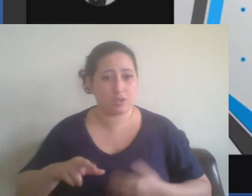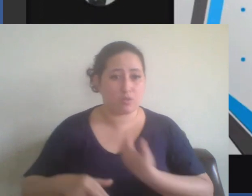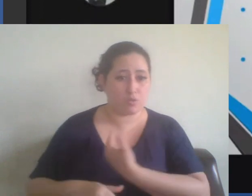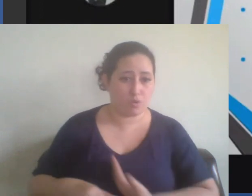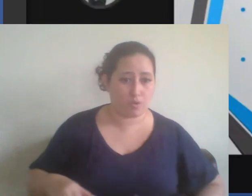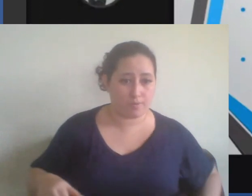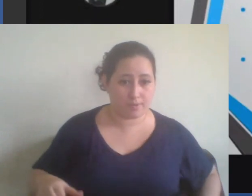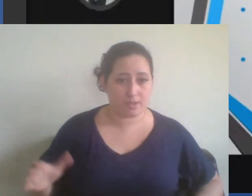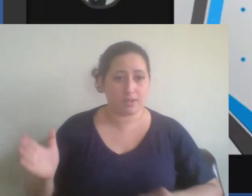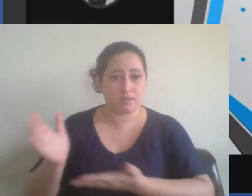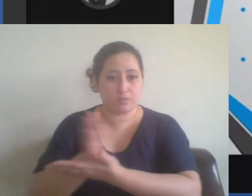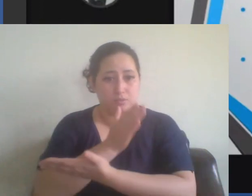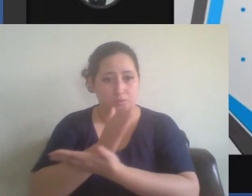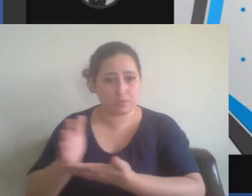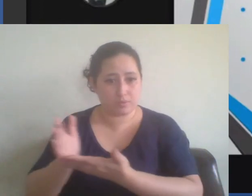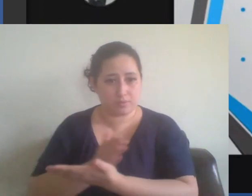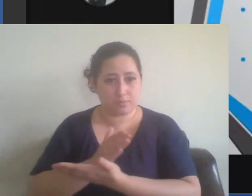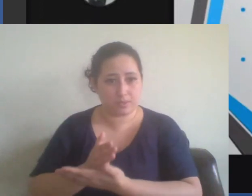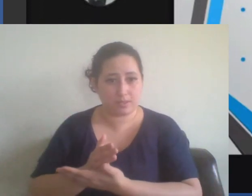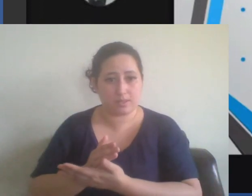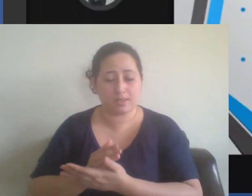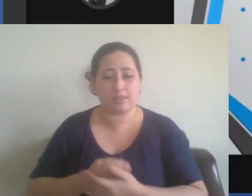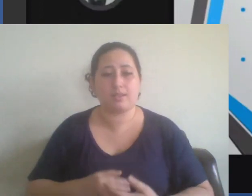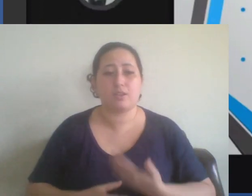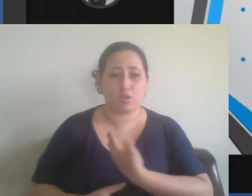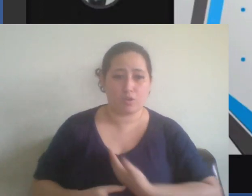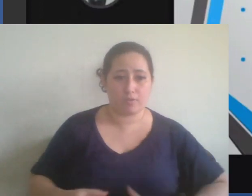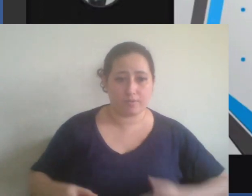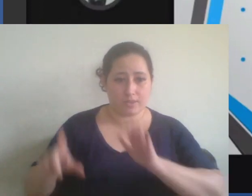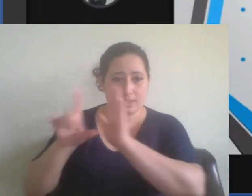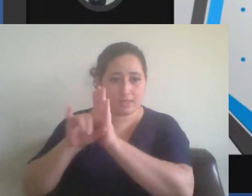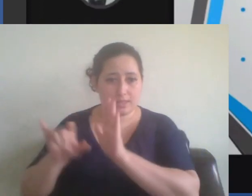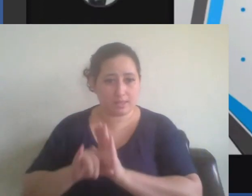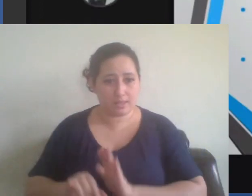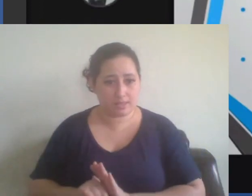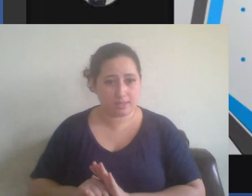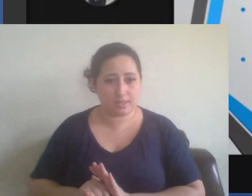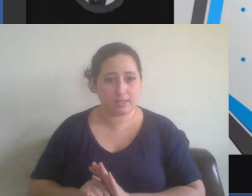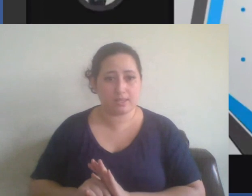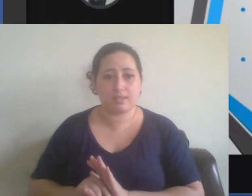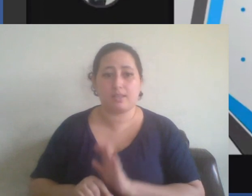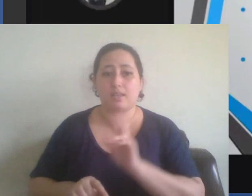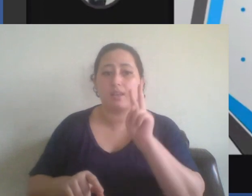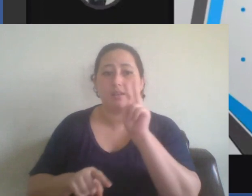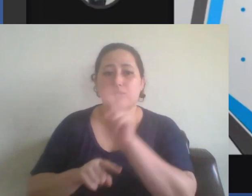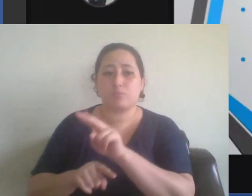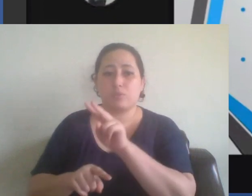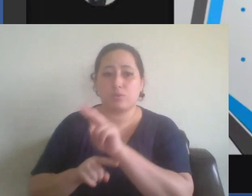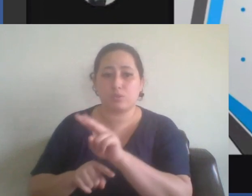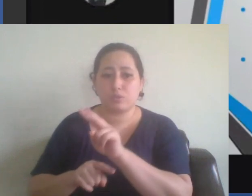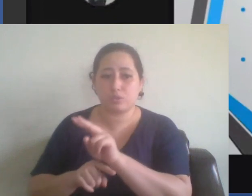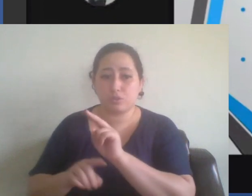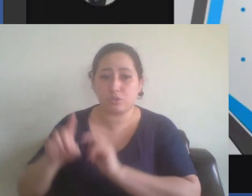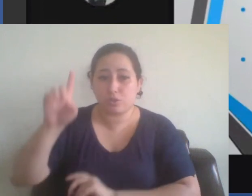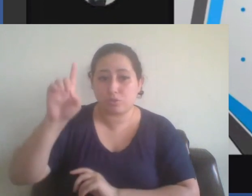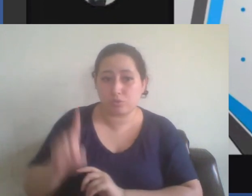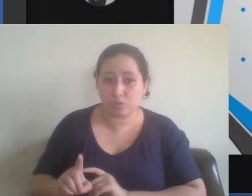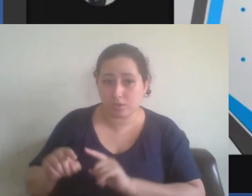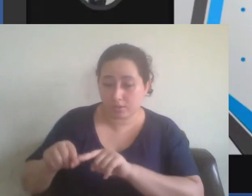eles, o Estado e as leis são para proteger o direito de propriedade